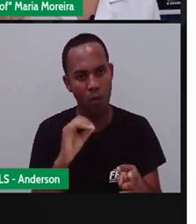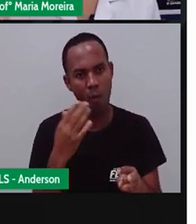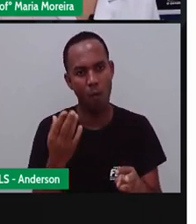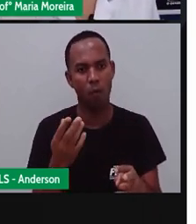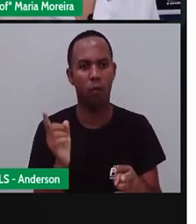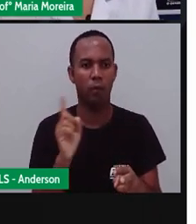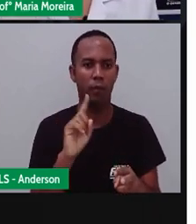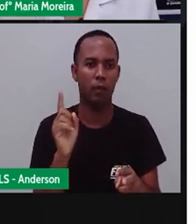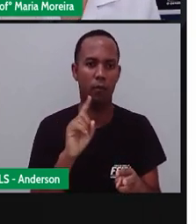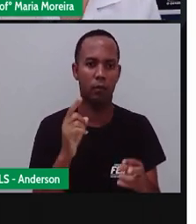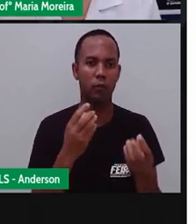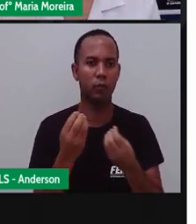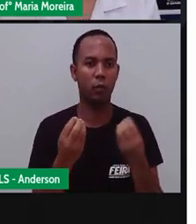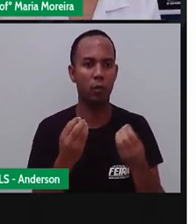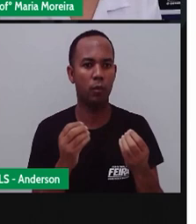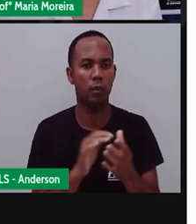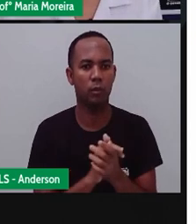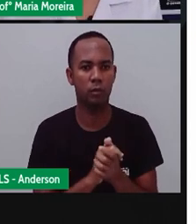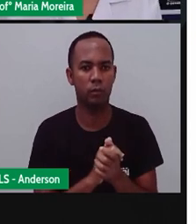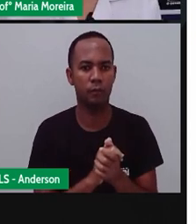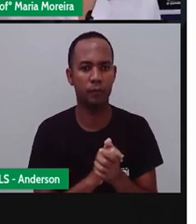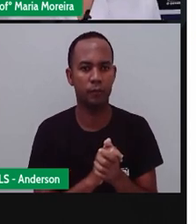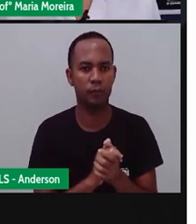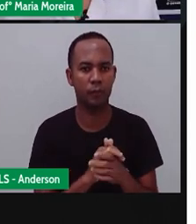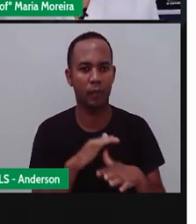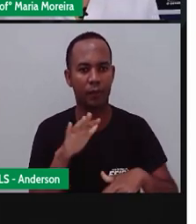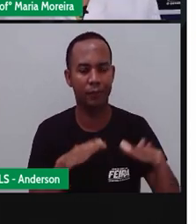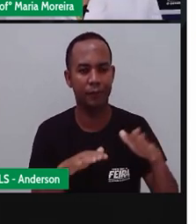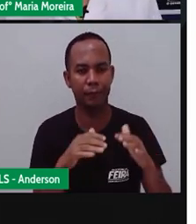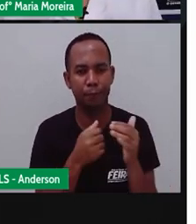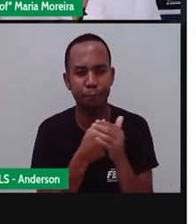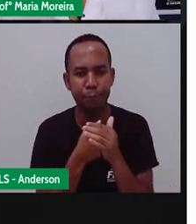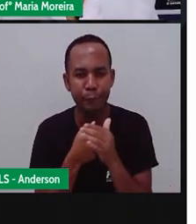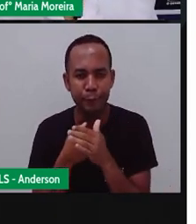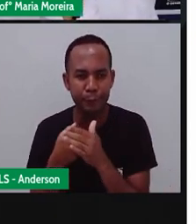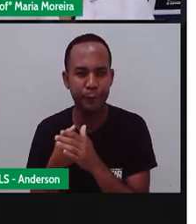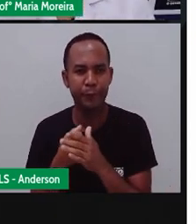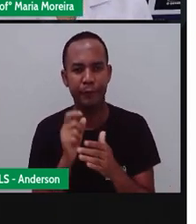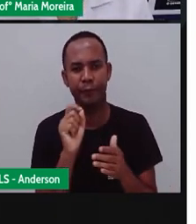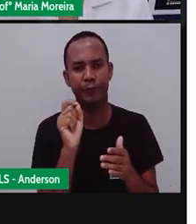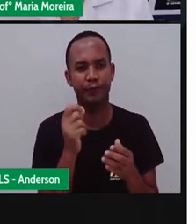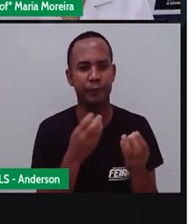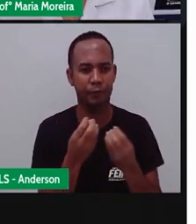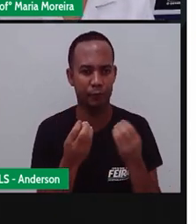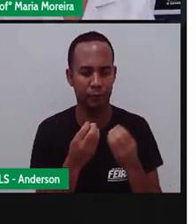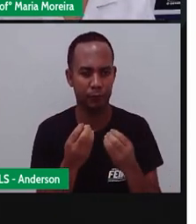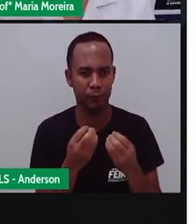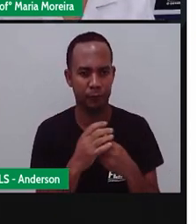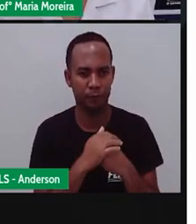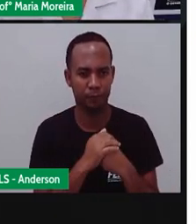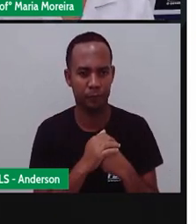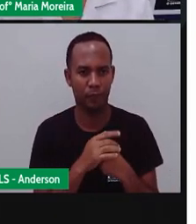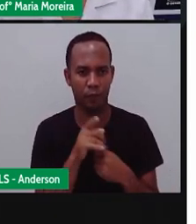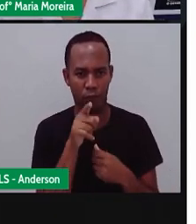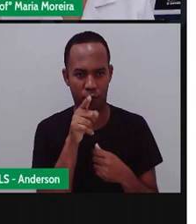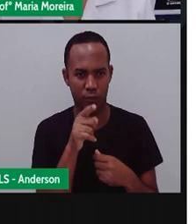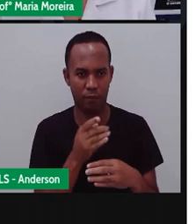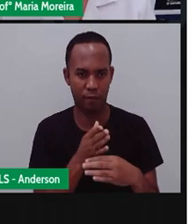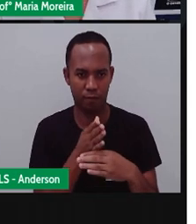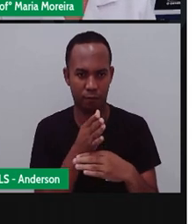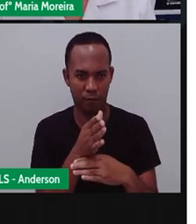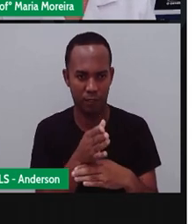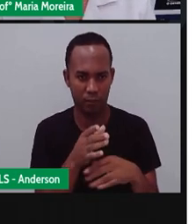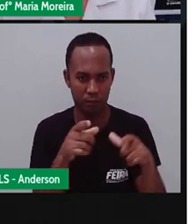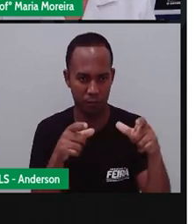a paisagem esconde o quê? Os custos sociais. Então, quando a gente passa aí no centro da cidade que a gente olha,